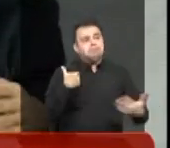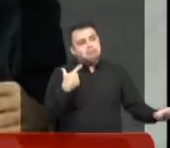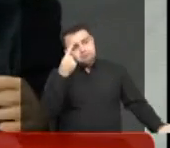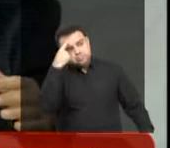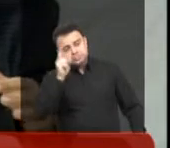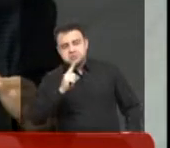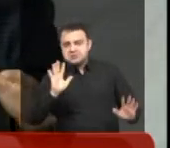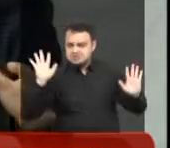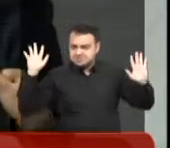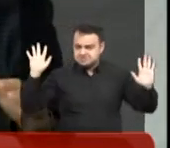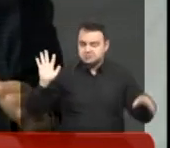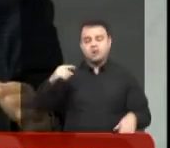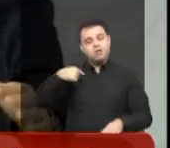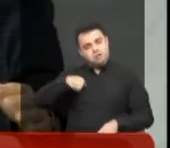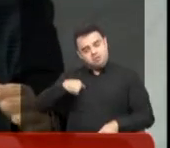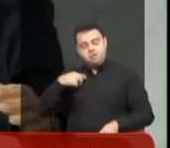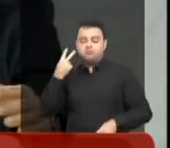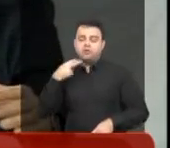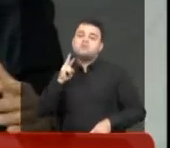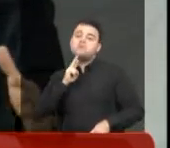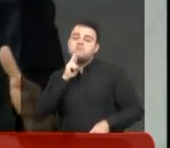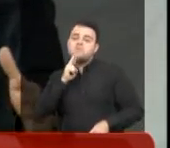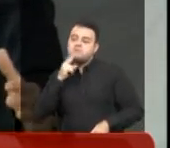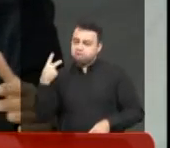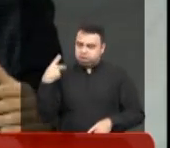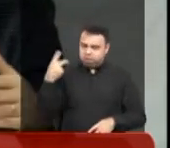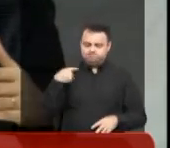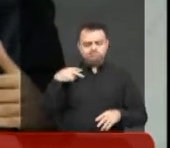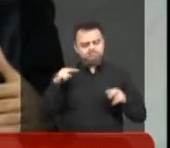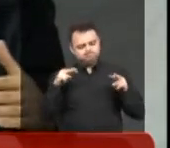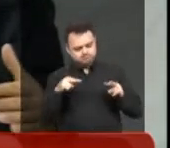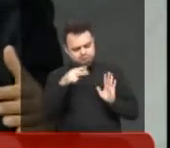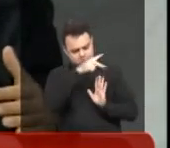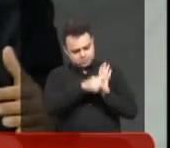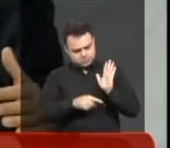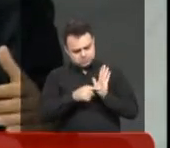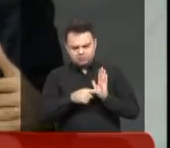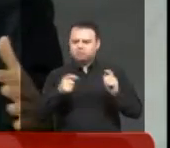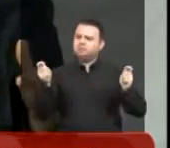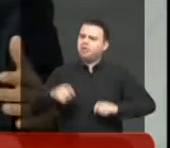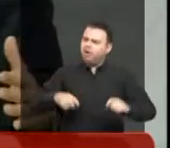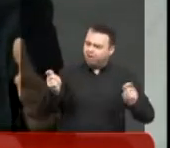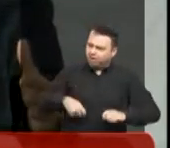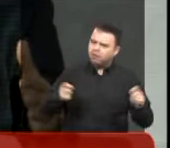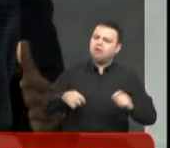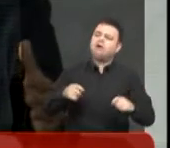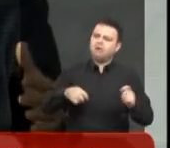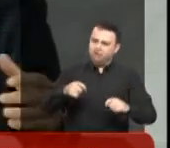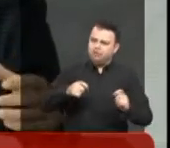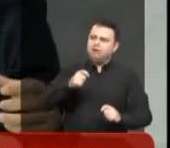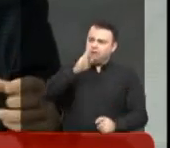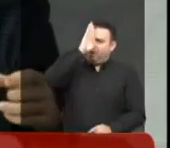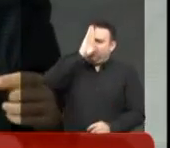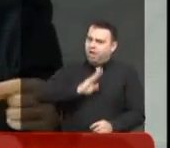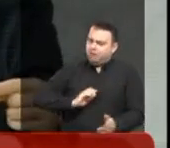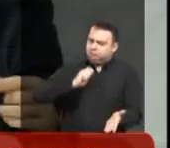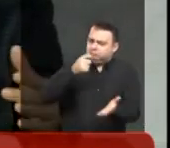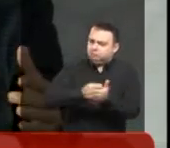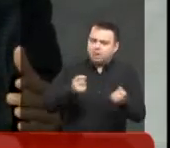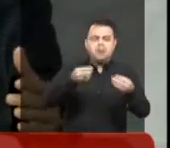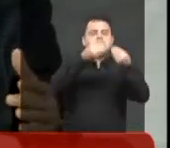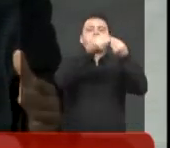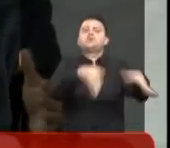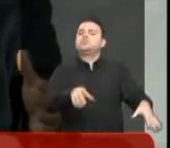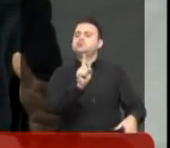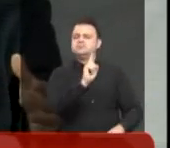no entendimento do vereador Robson Riz também, é algo perfeitamente viável, factível, um impacto